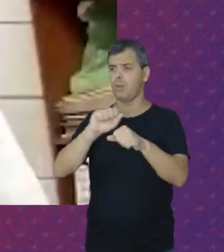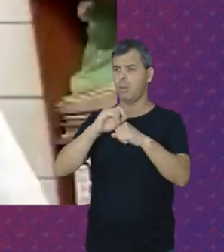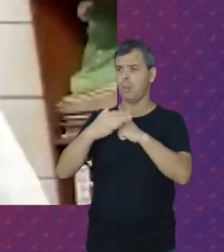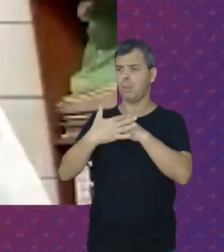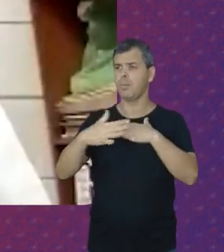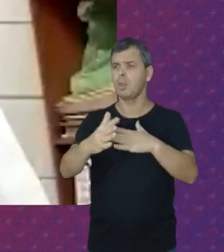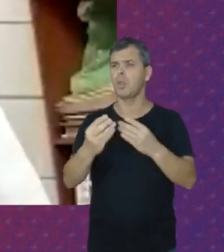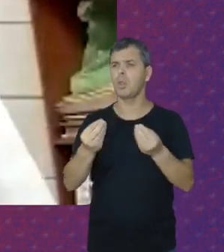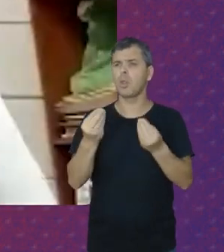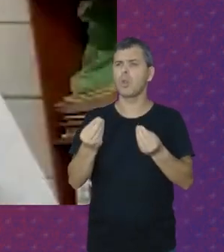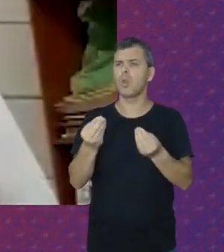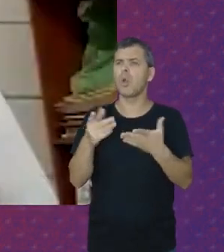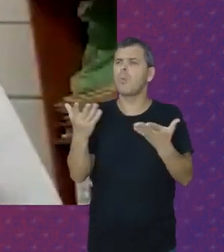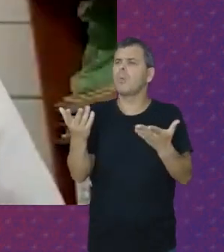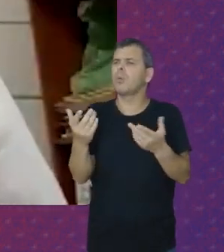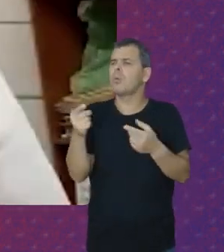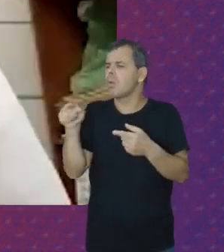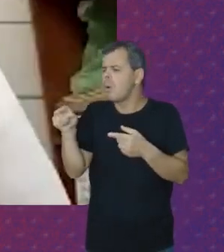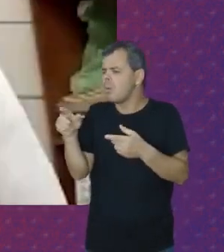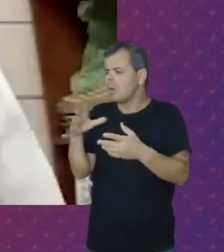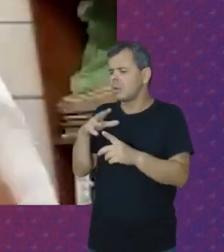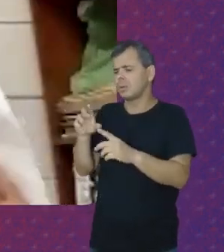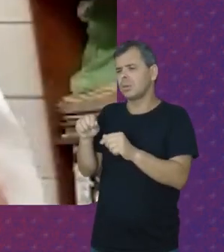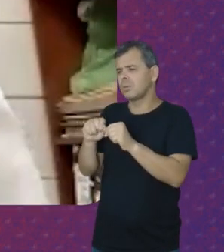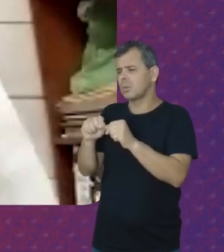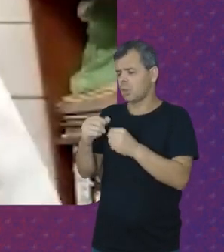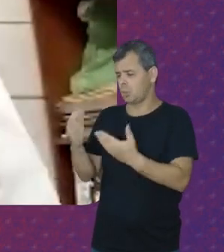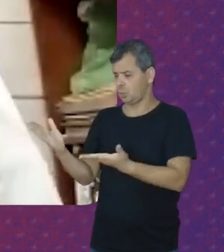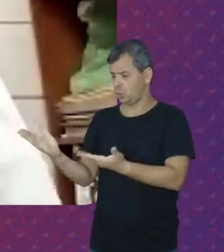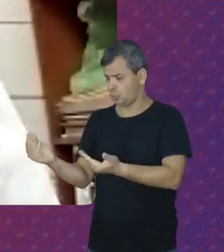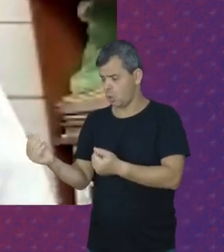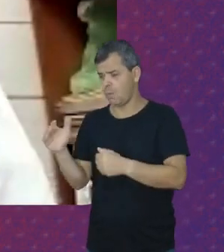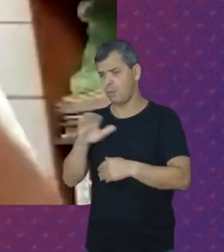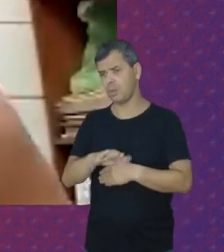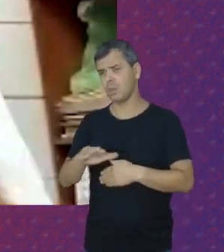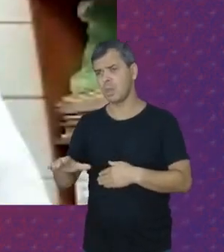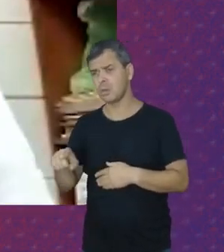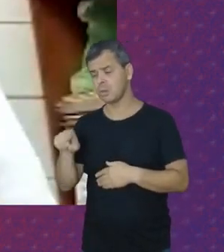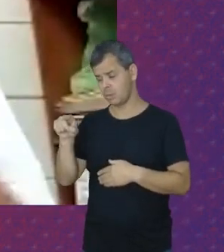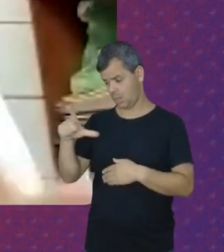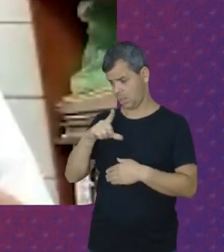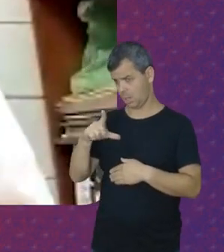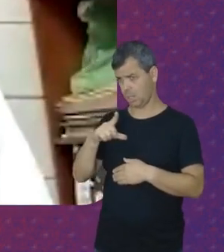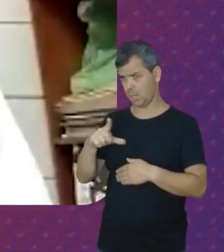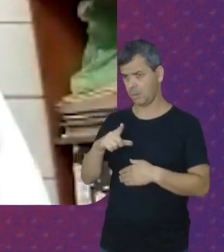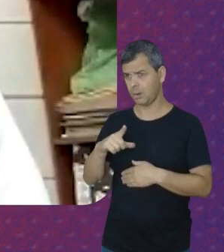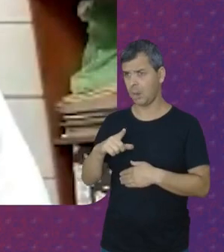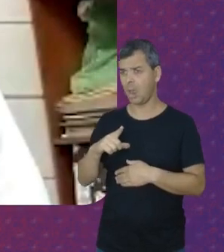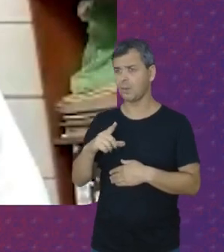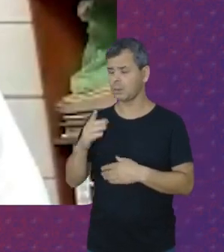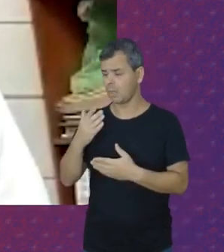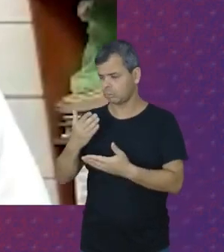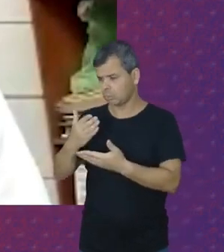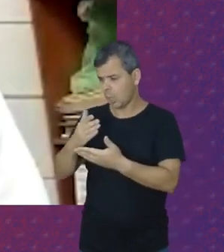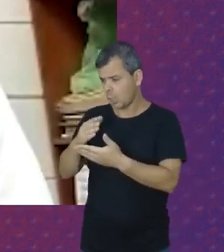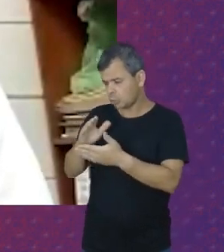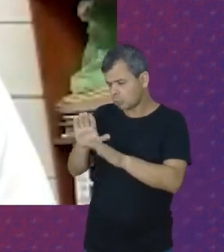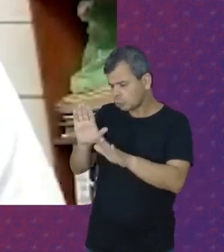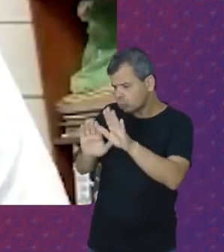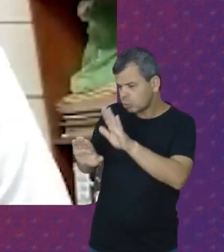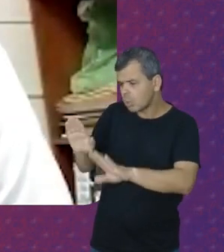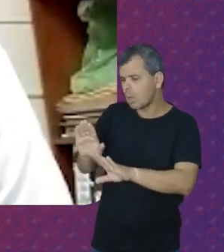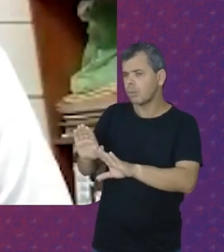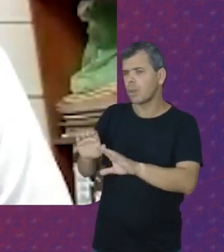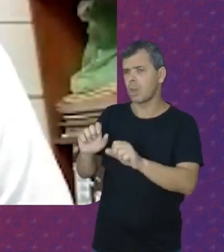Como é que está A situação Dessas crianças Desses adolescentes Será que elas Estão Sendo amparadas Pela previdência